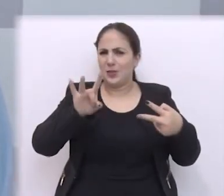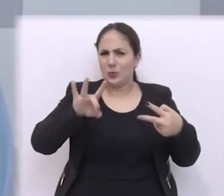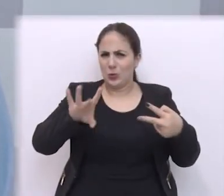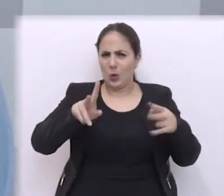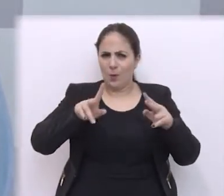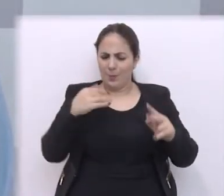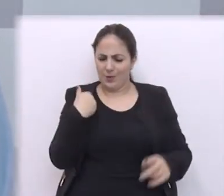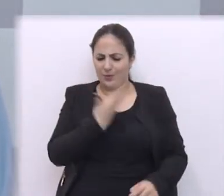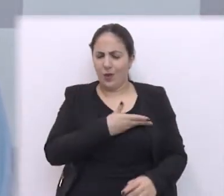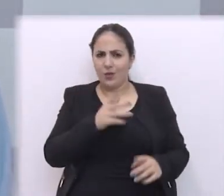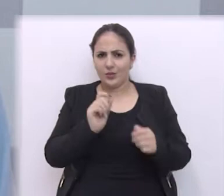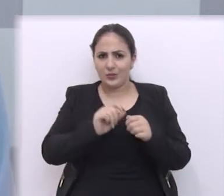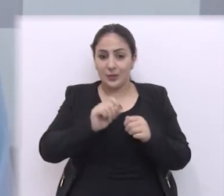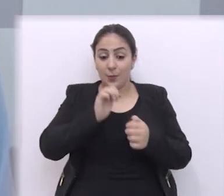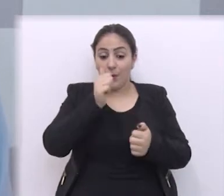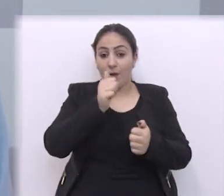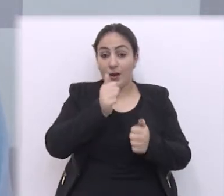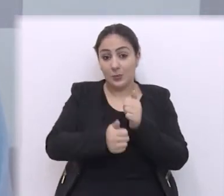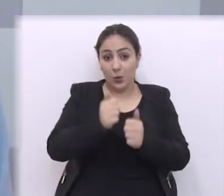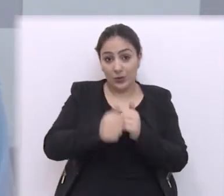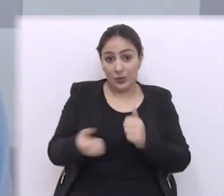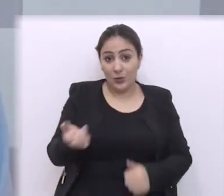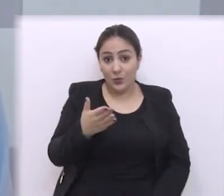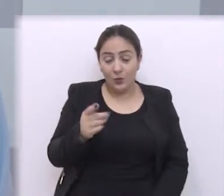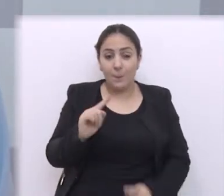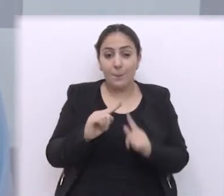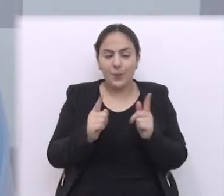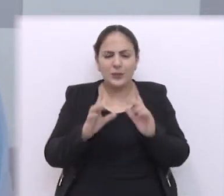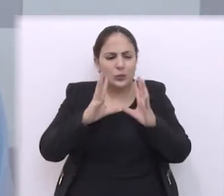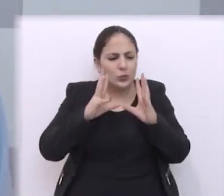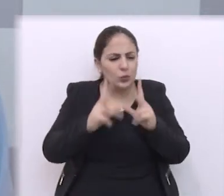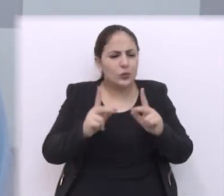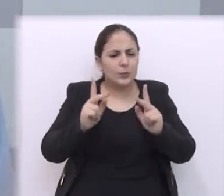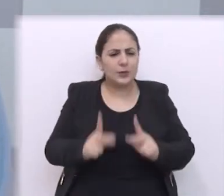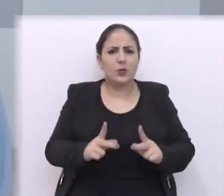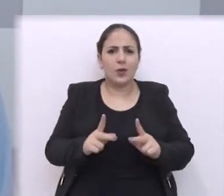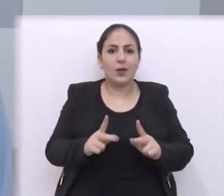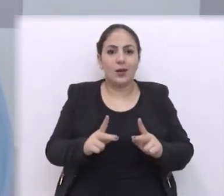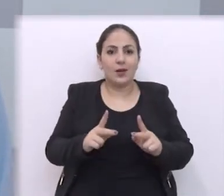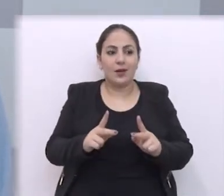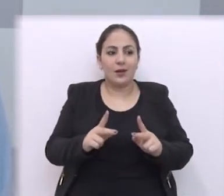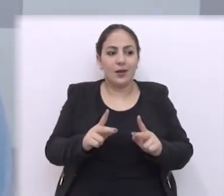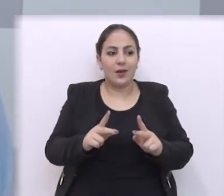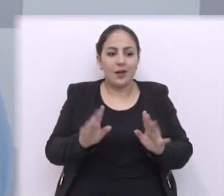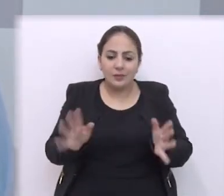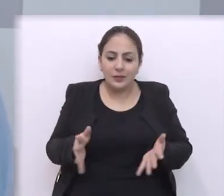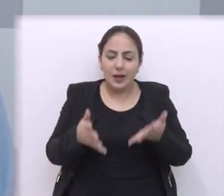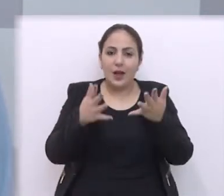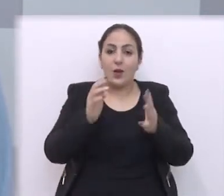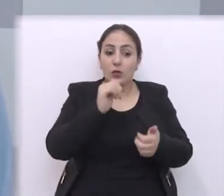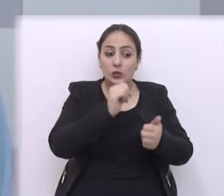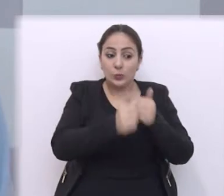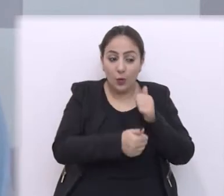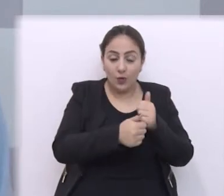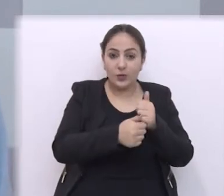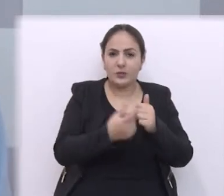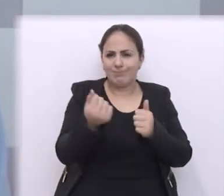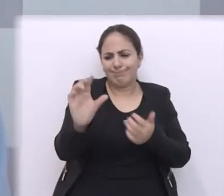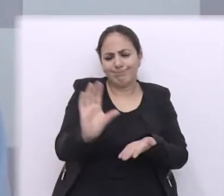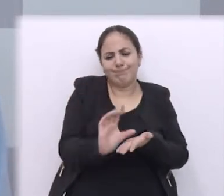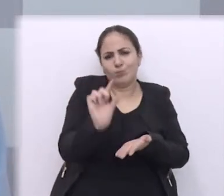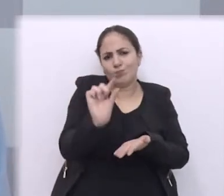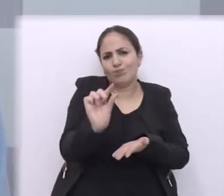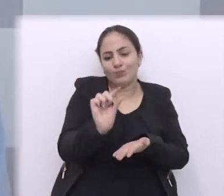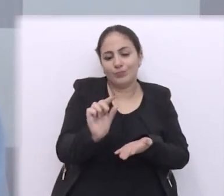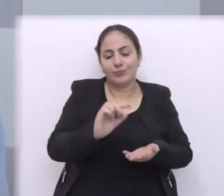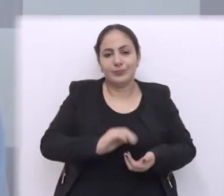apenas para os que fazemos esse esporte mas para todos aqueles que nos dedicamos ao esporte amador com